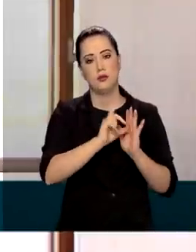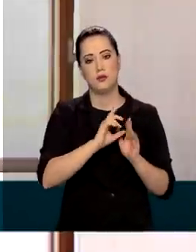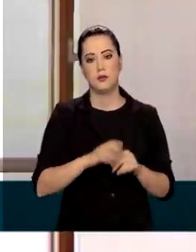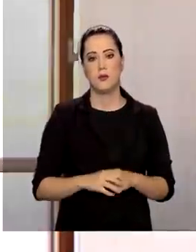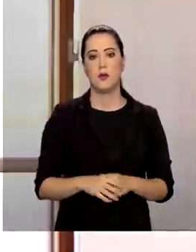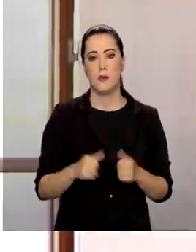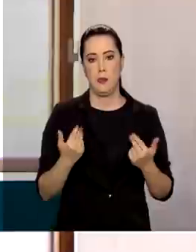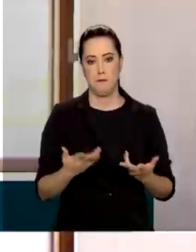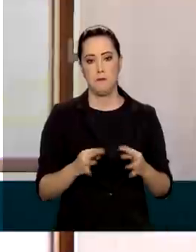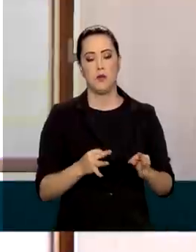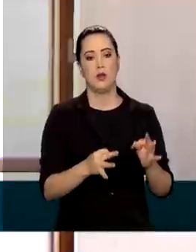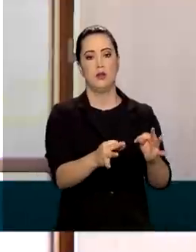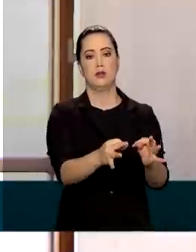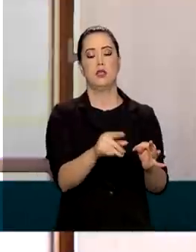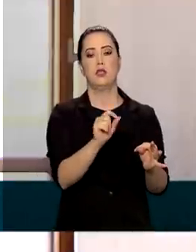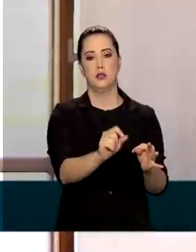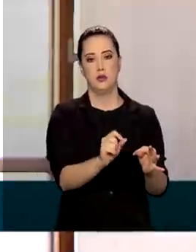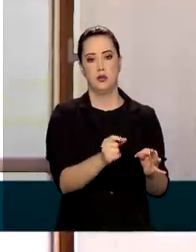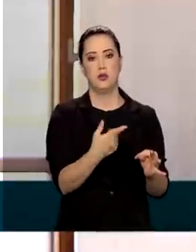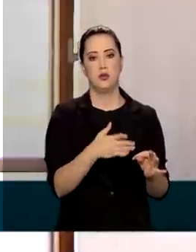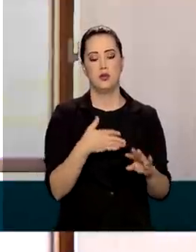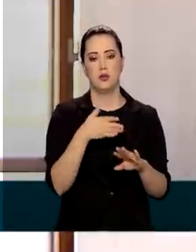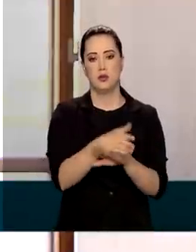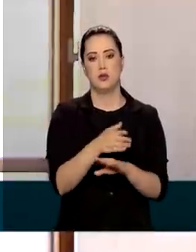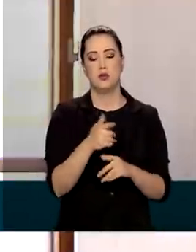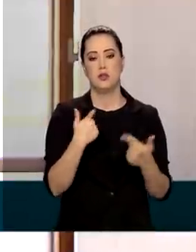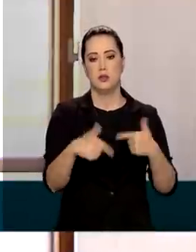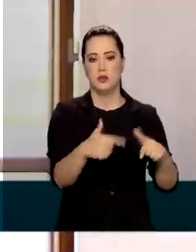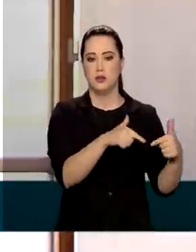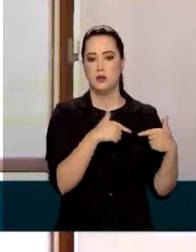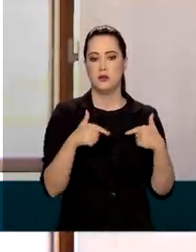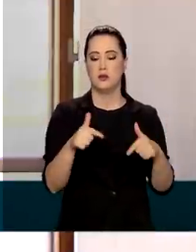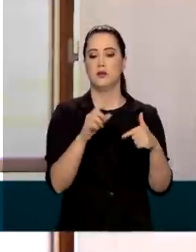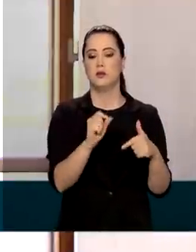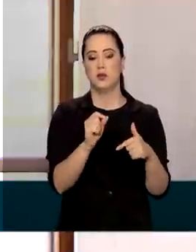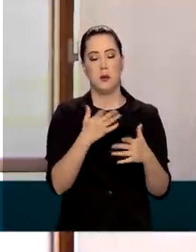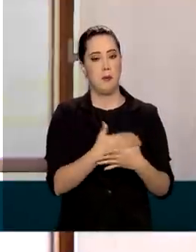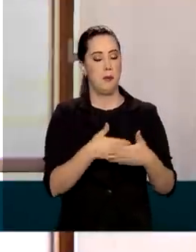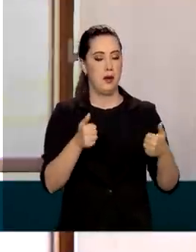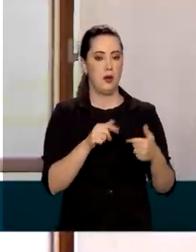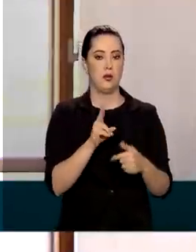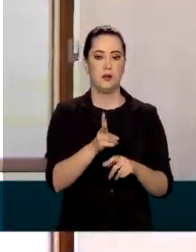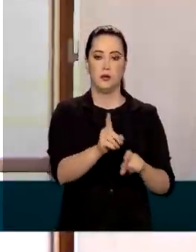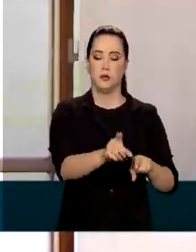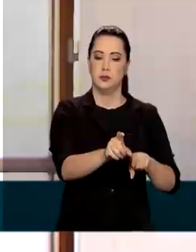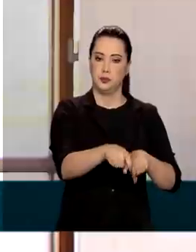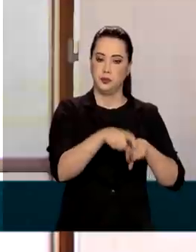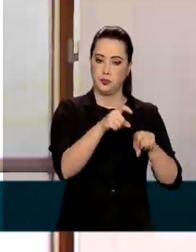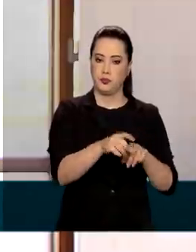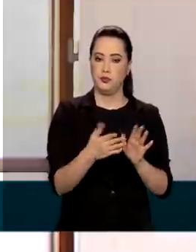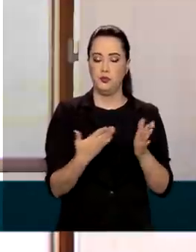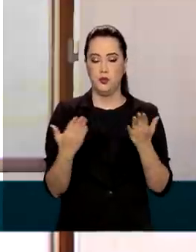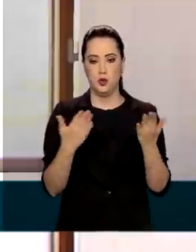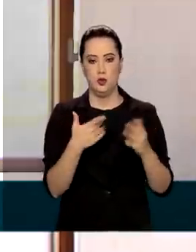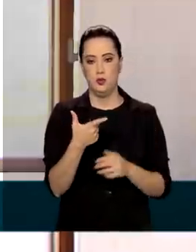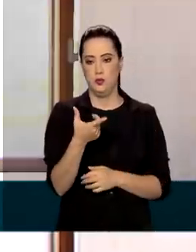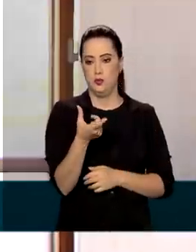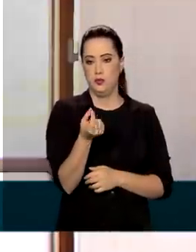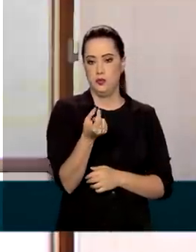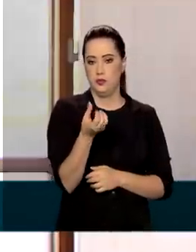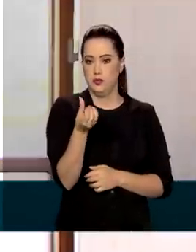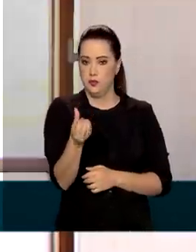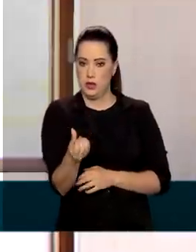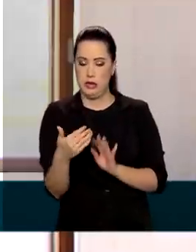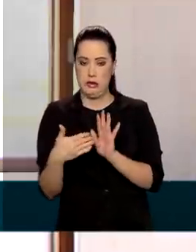tecnologia tem se tornado cada vez mais parte da rotina de trabalho no campo. Entre 2006 e 2017, o